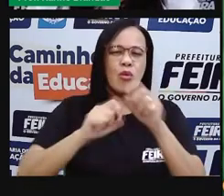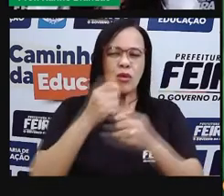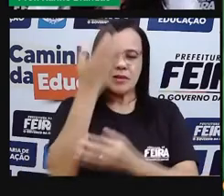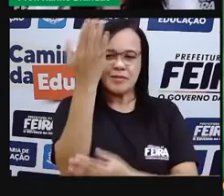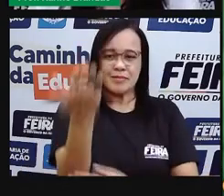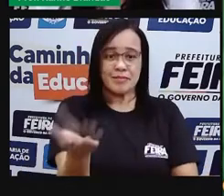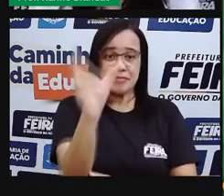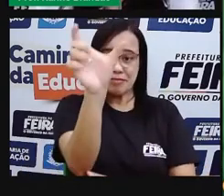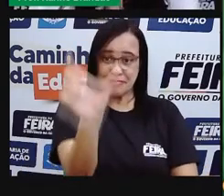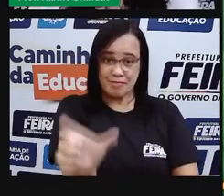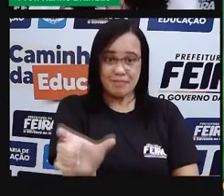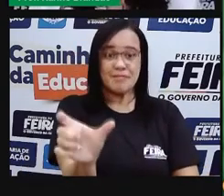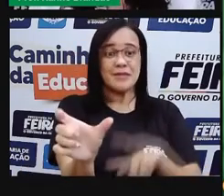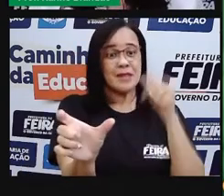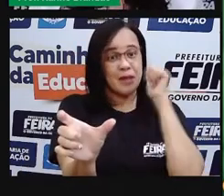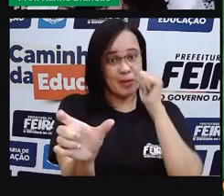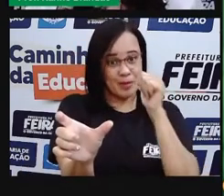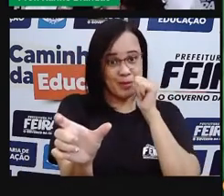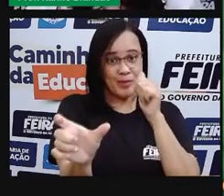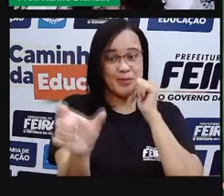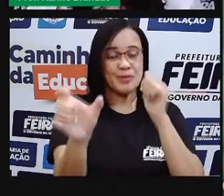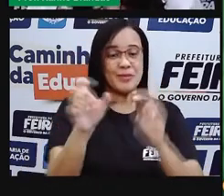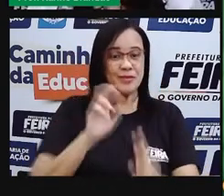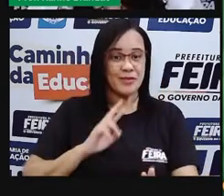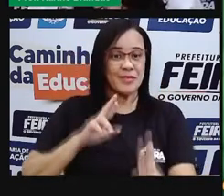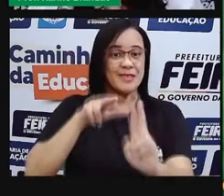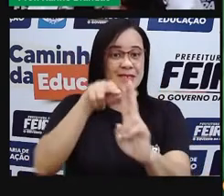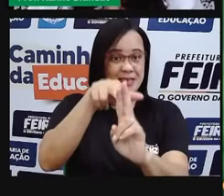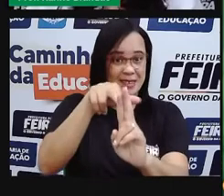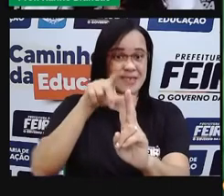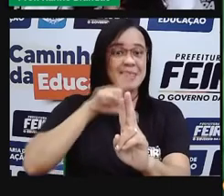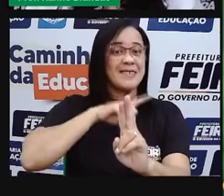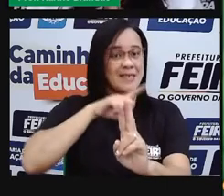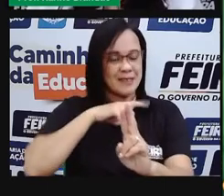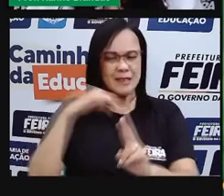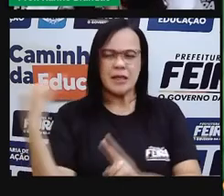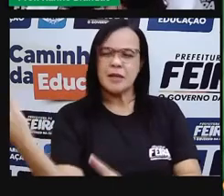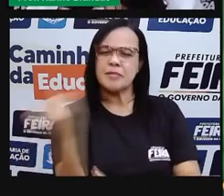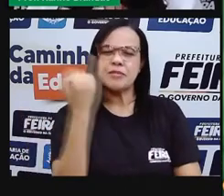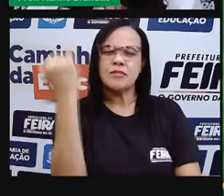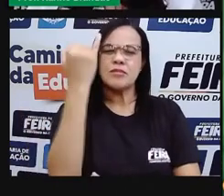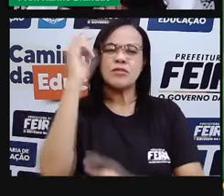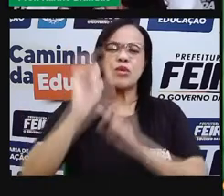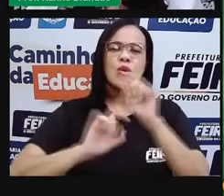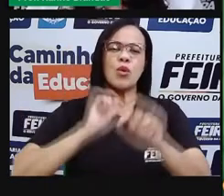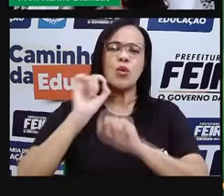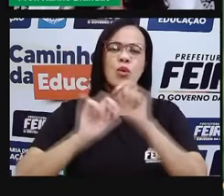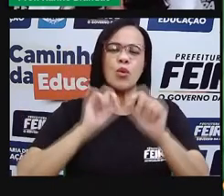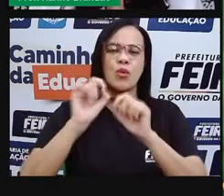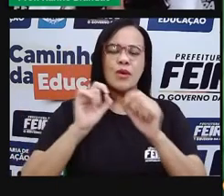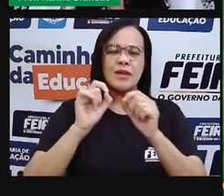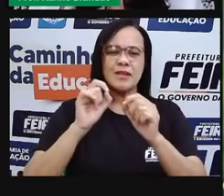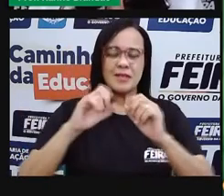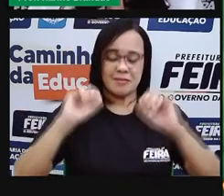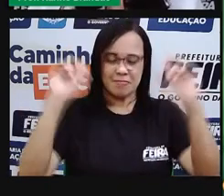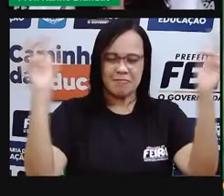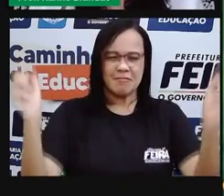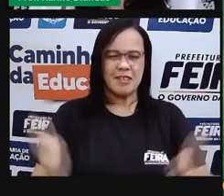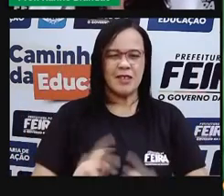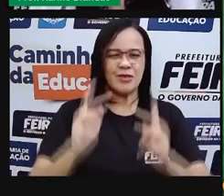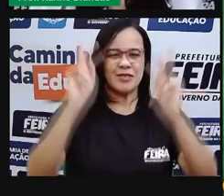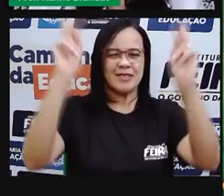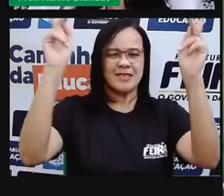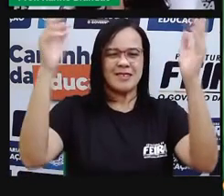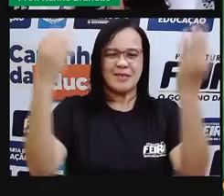representação importa, não é verdade? E o quanto é importante que a gente possa dar valor e dar